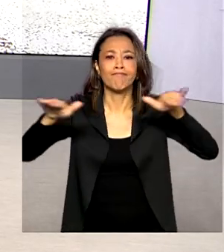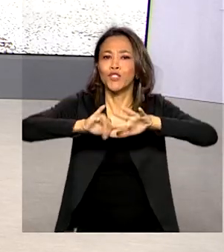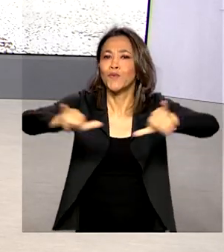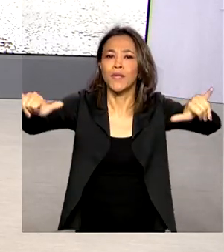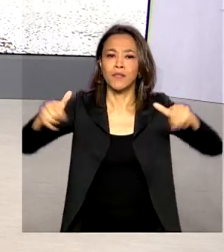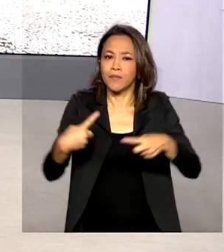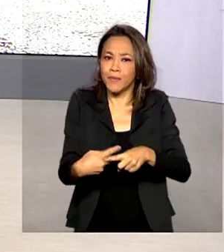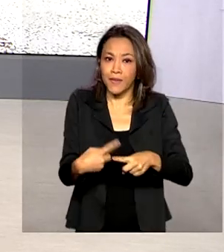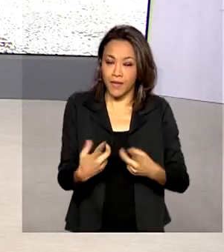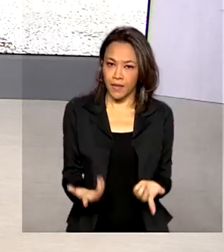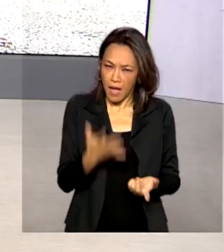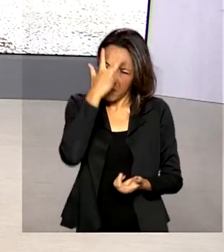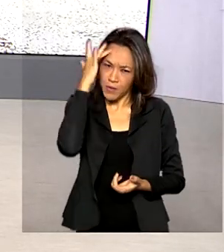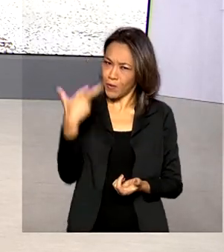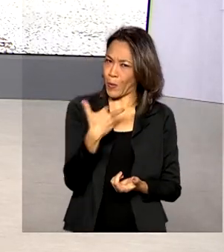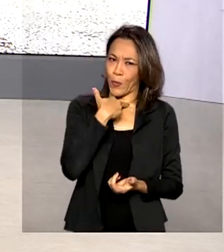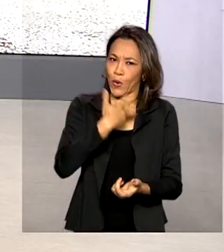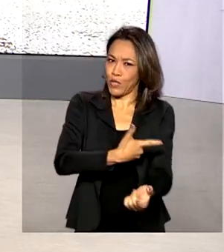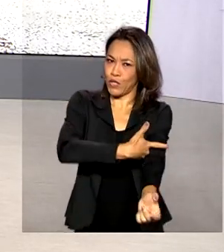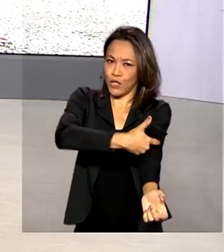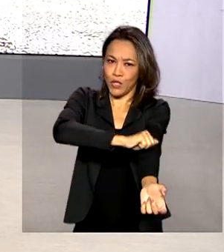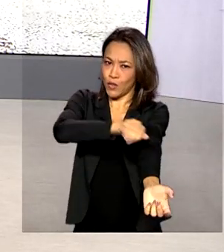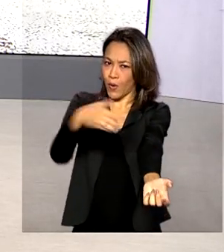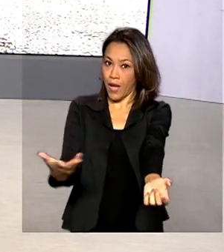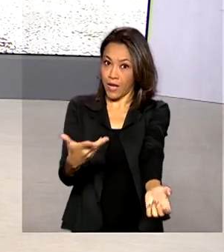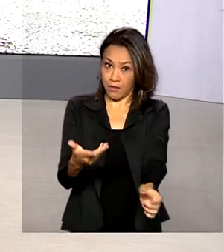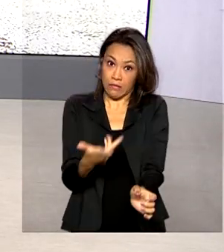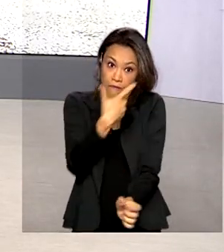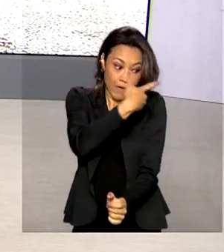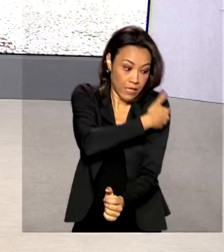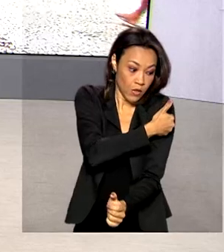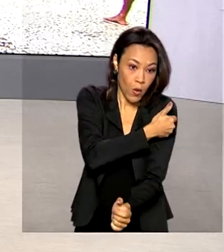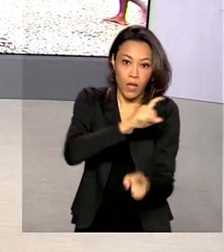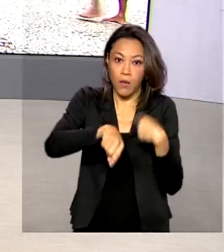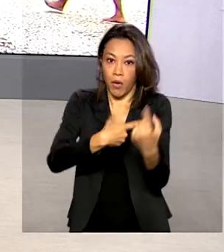bom dia pra você. A pessoa fica impedida de doar sangue se tomar a vacina, é isso?